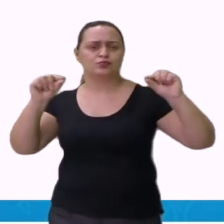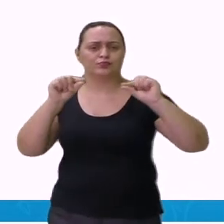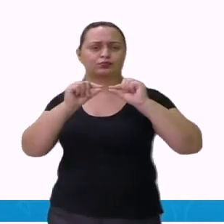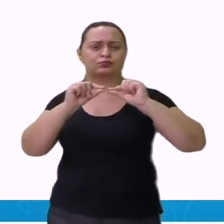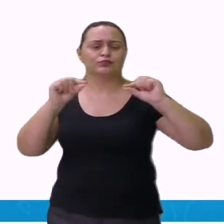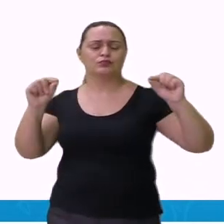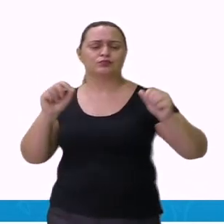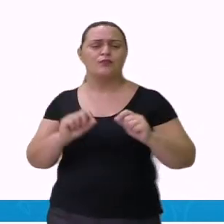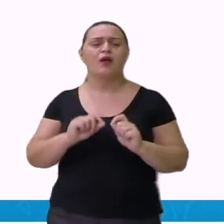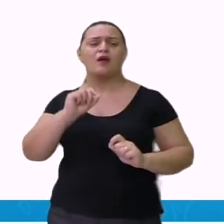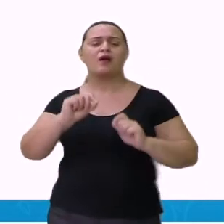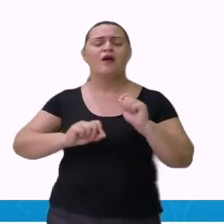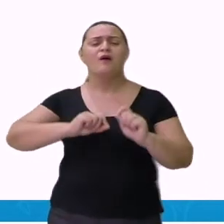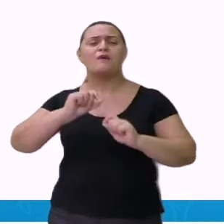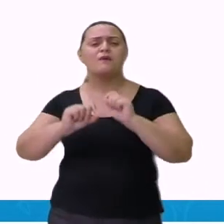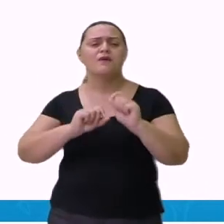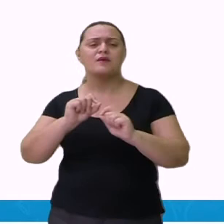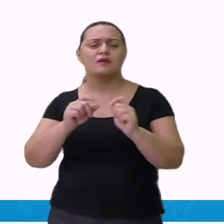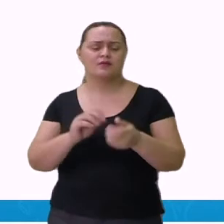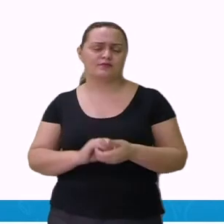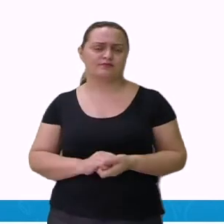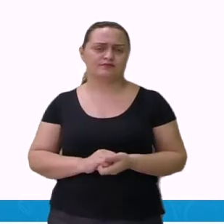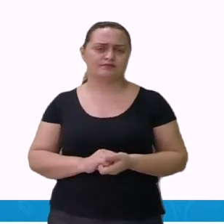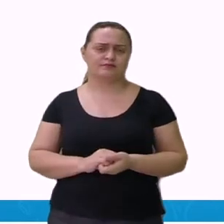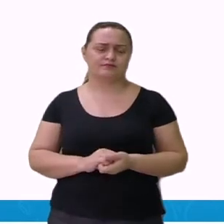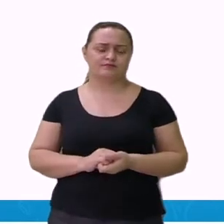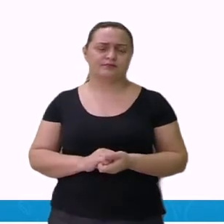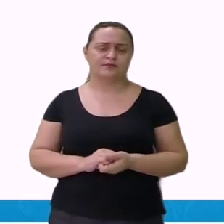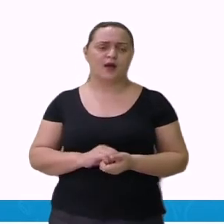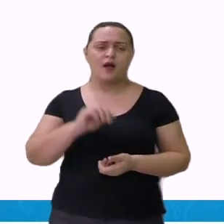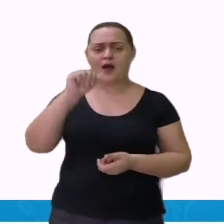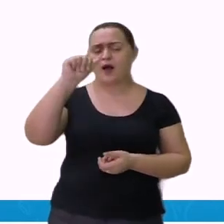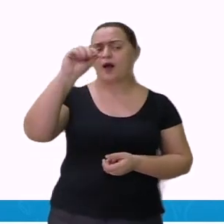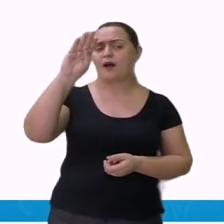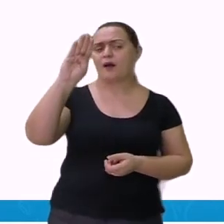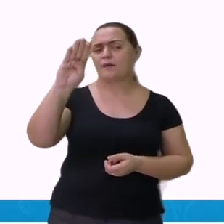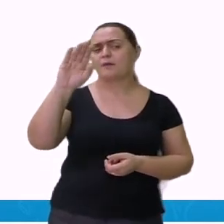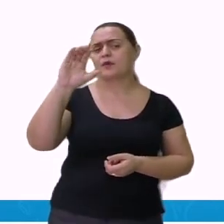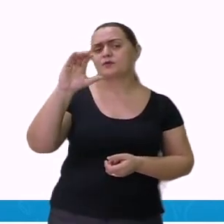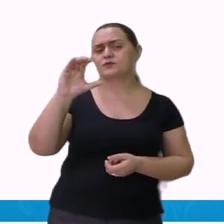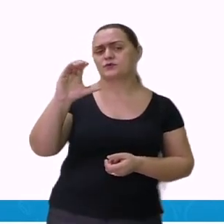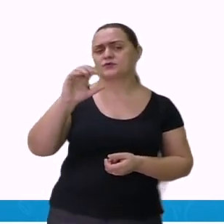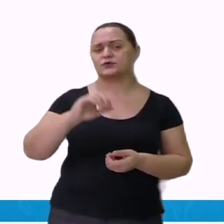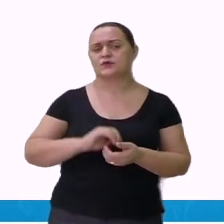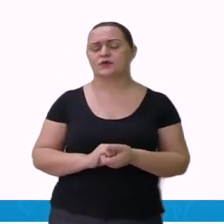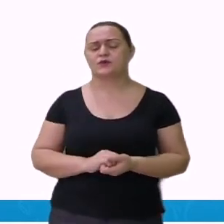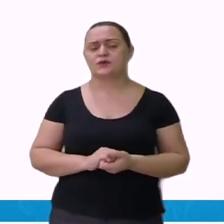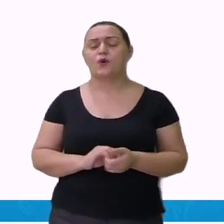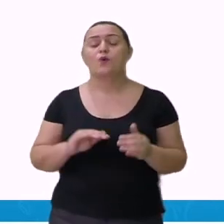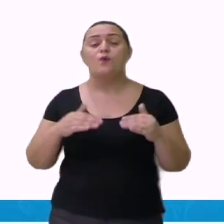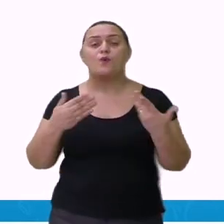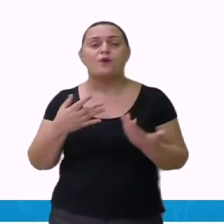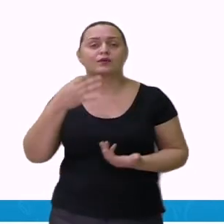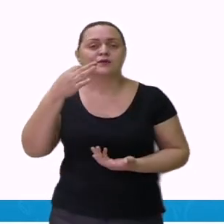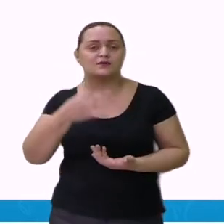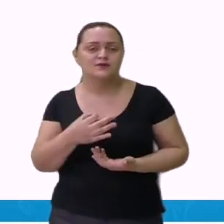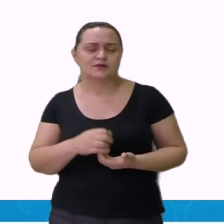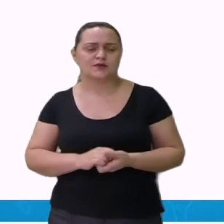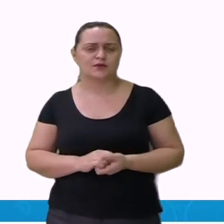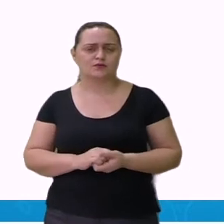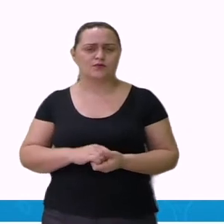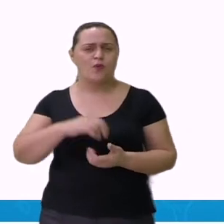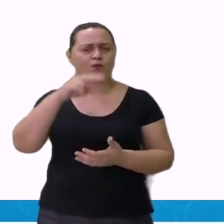de uma preposição com um artigo ou com um advérbio. Então, vamos